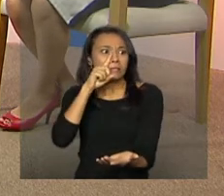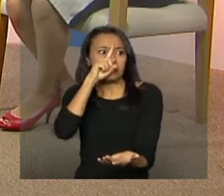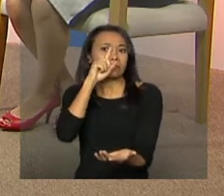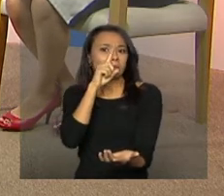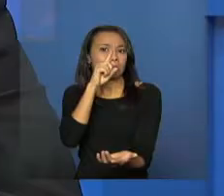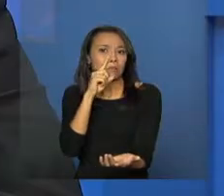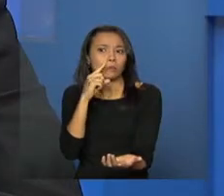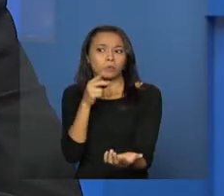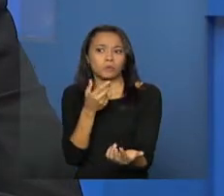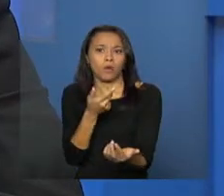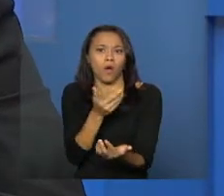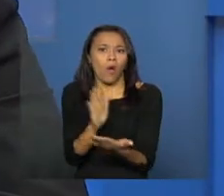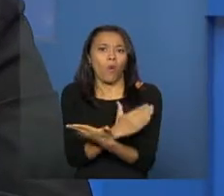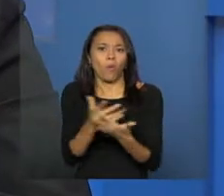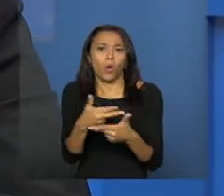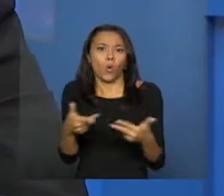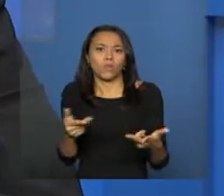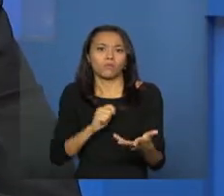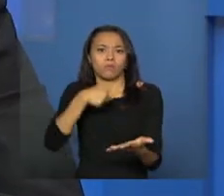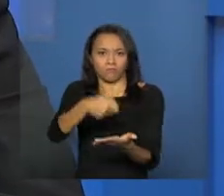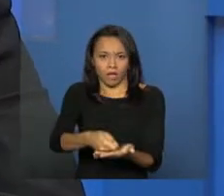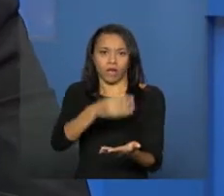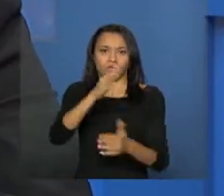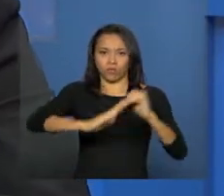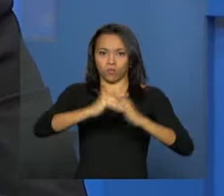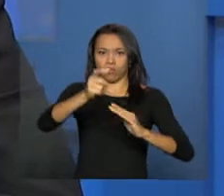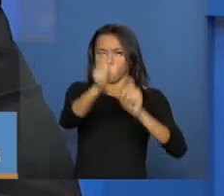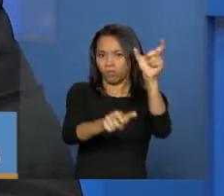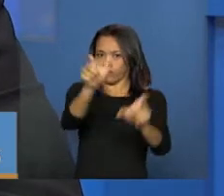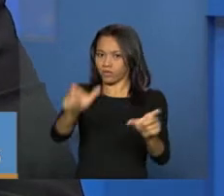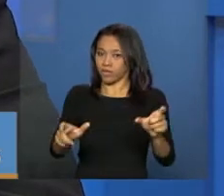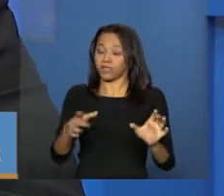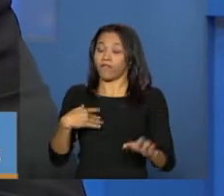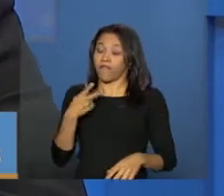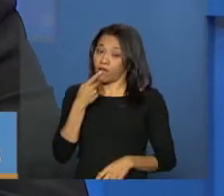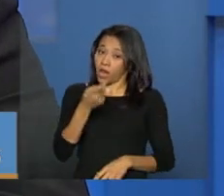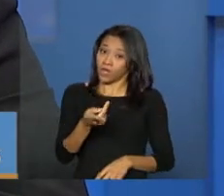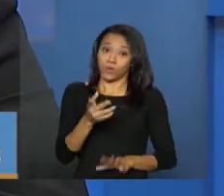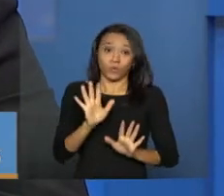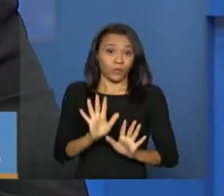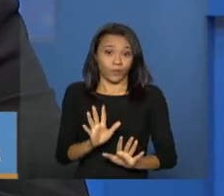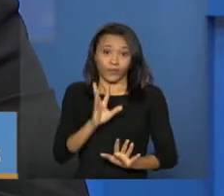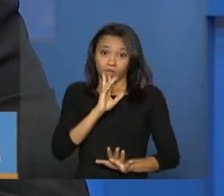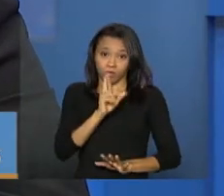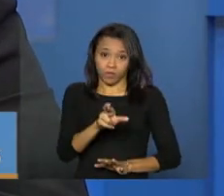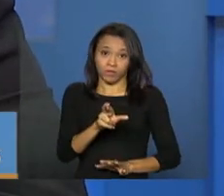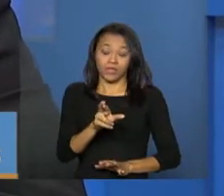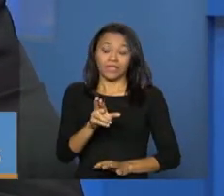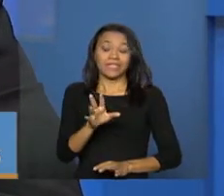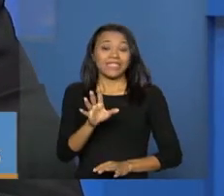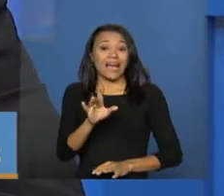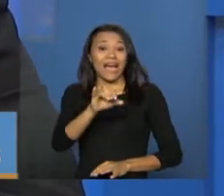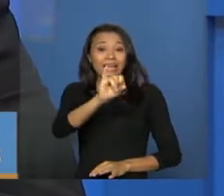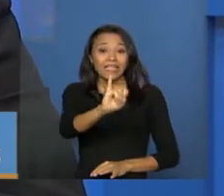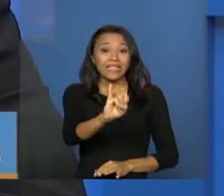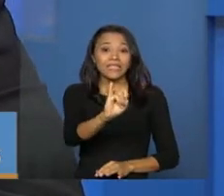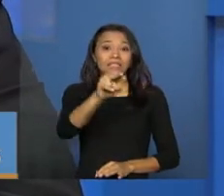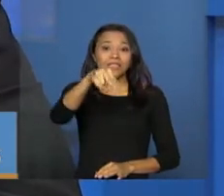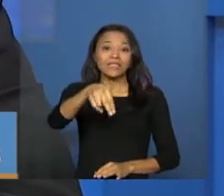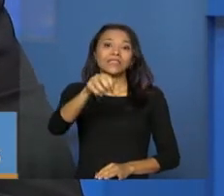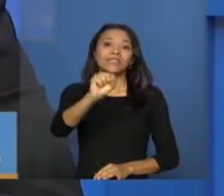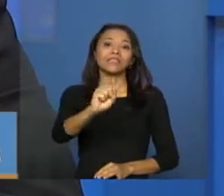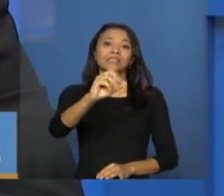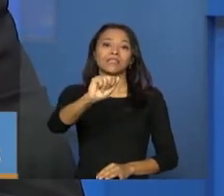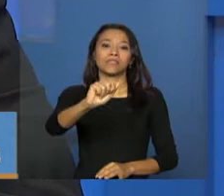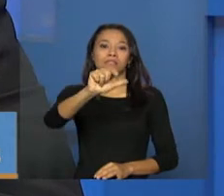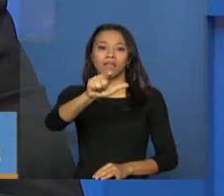ele não vai, não pode ser visto como limite, como custo de serviço, essa questão da insalubridade, ela pode compor